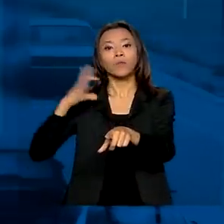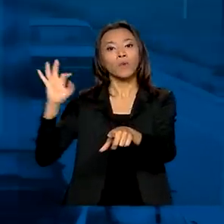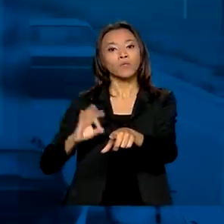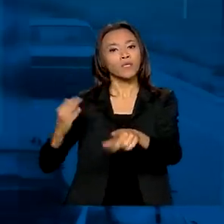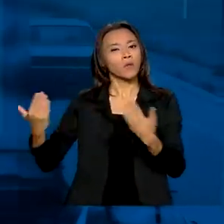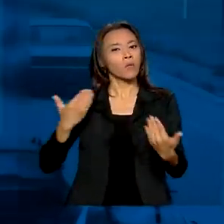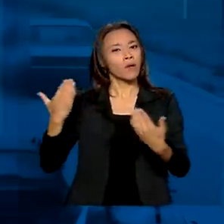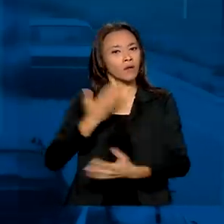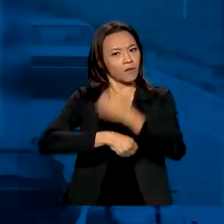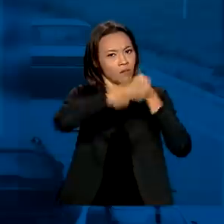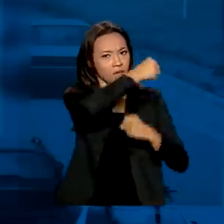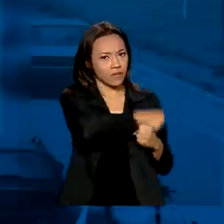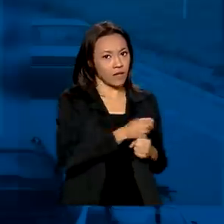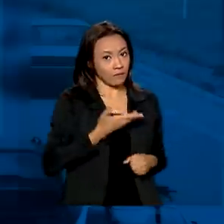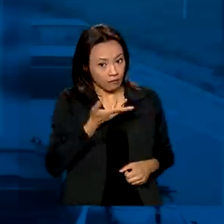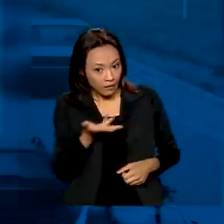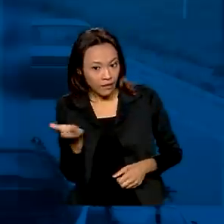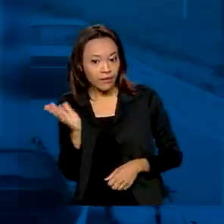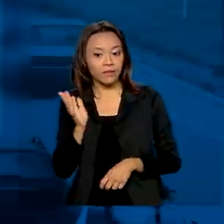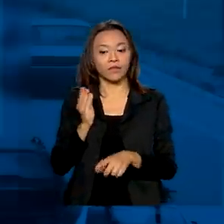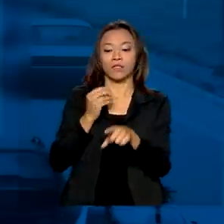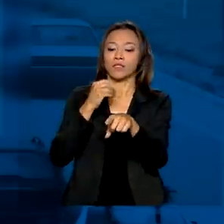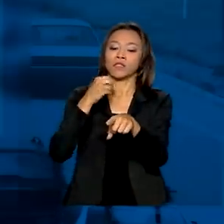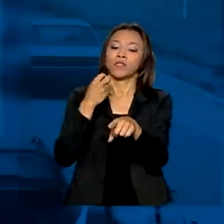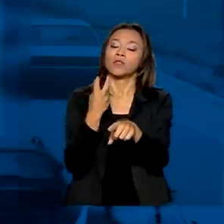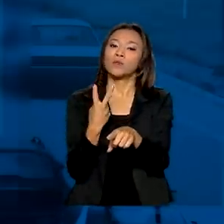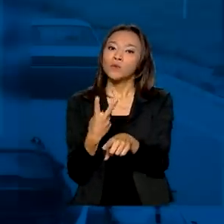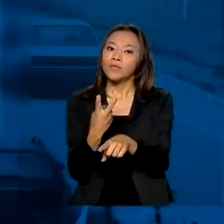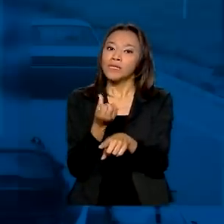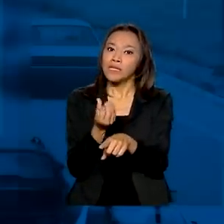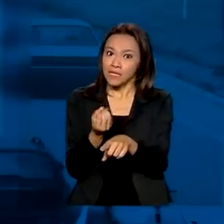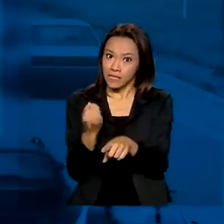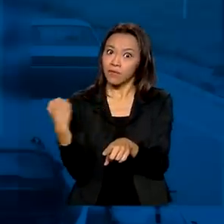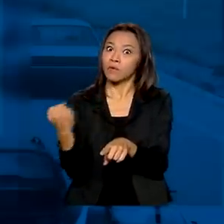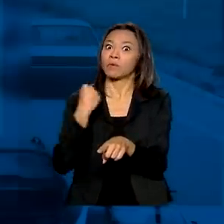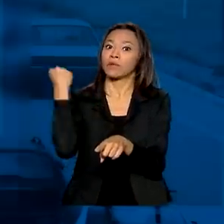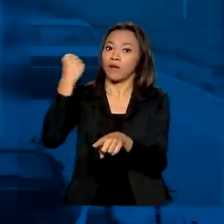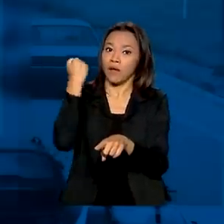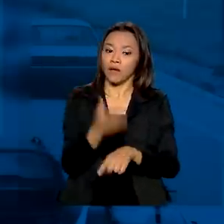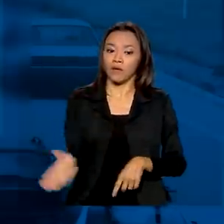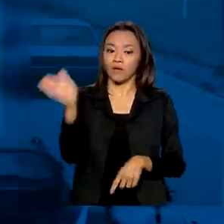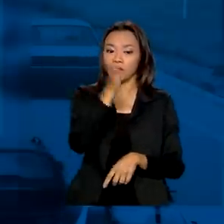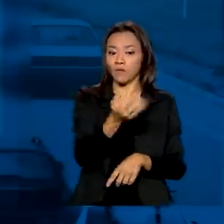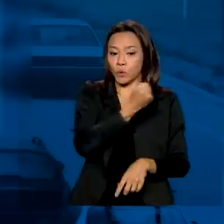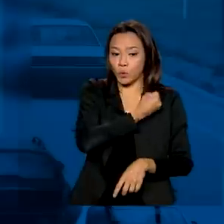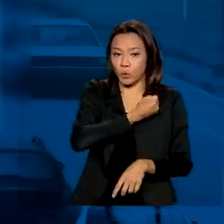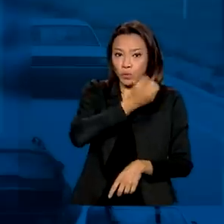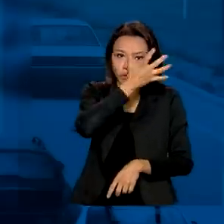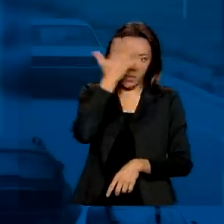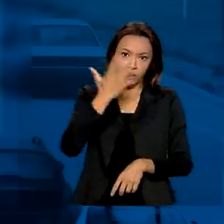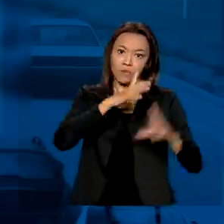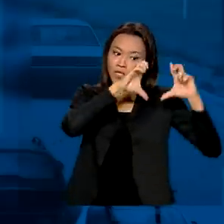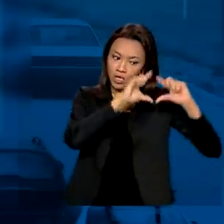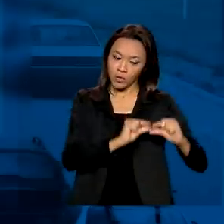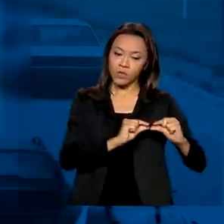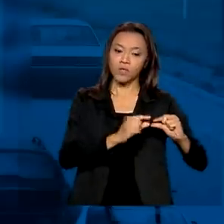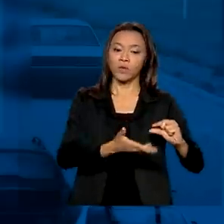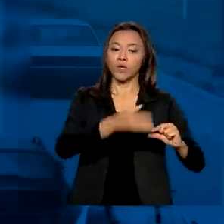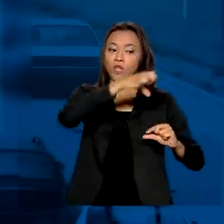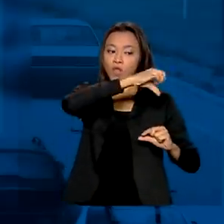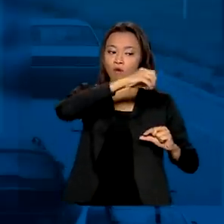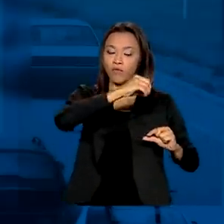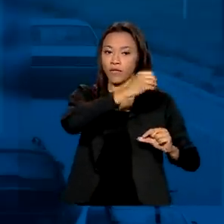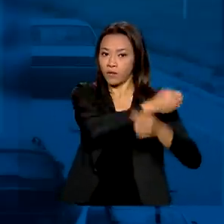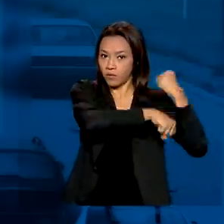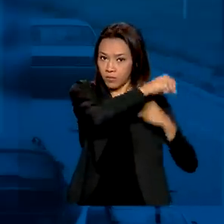passado. Desses, 260 foram graves. O número de pessoas que morreram também caiu, de 90